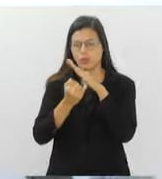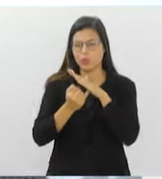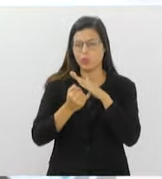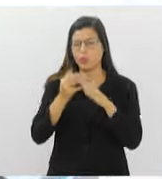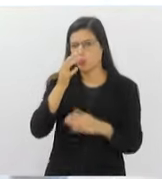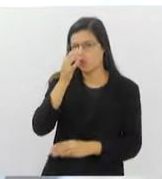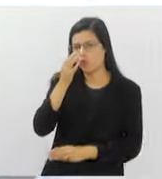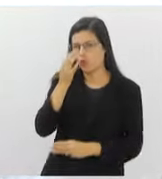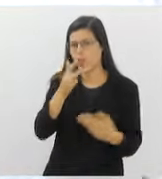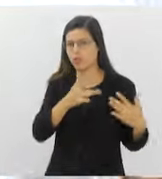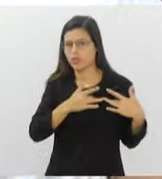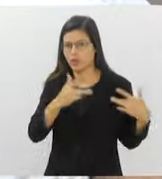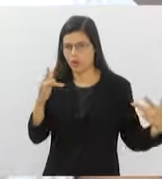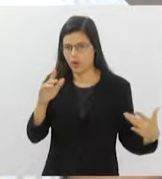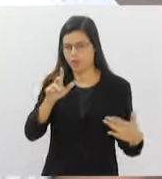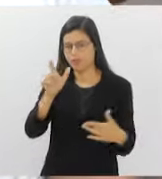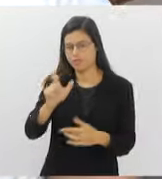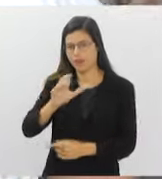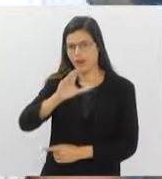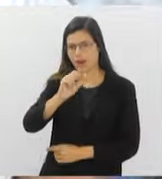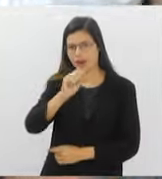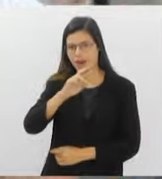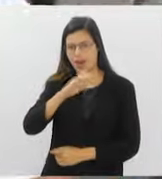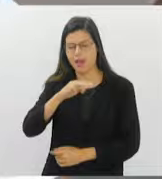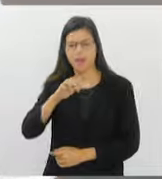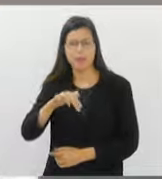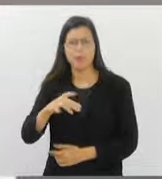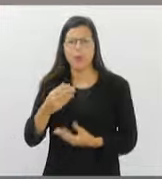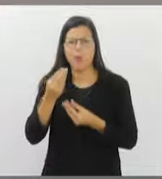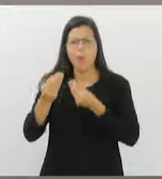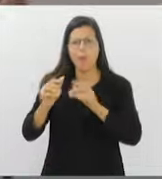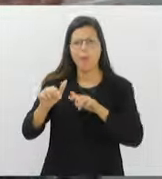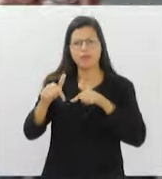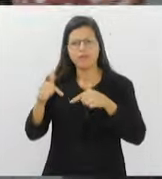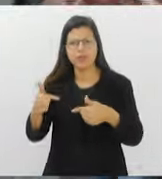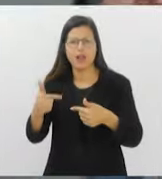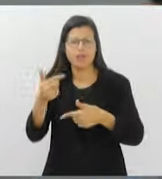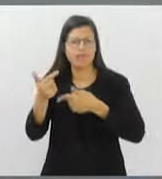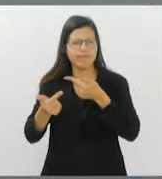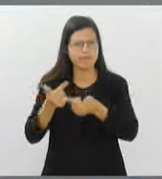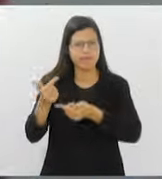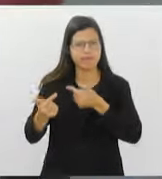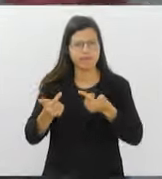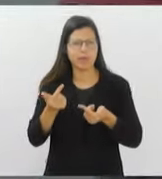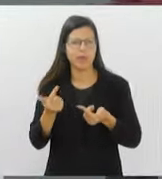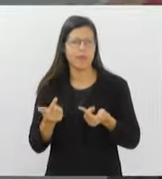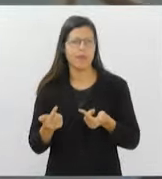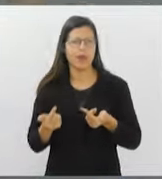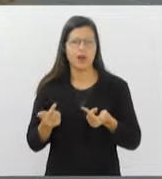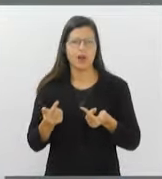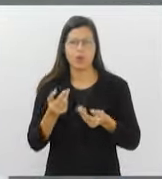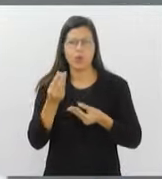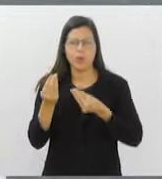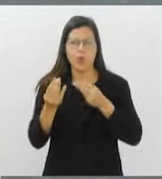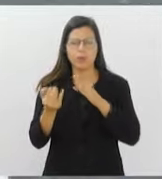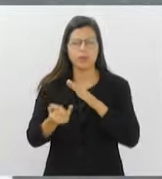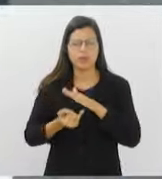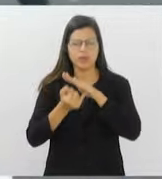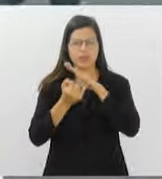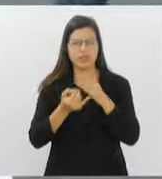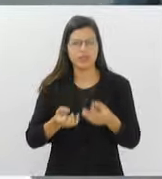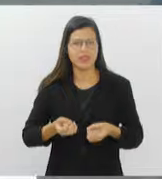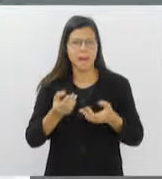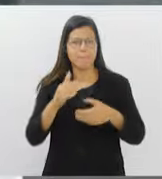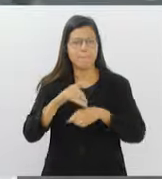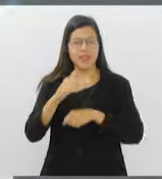contar um pouquinho sobre essa iniciativa, como é que surgiu esse trabalho e como é que faz parte dessa ONG Flor Generosa trazendo mais vida